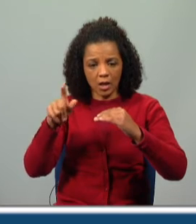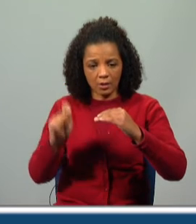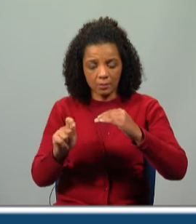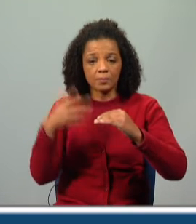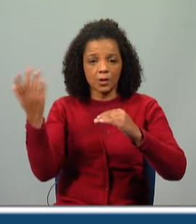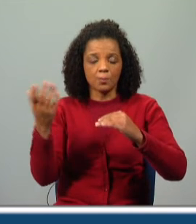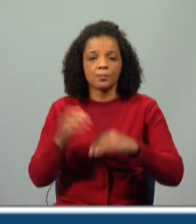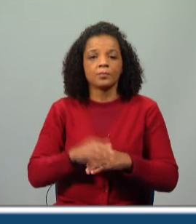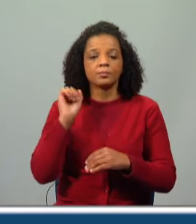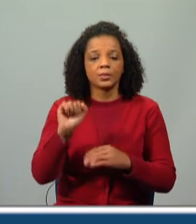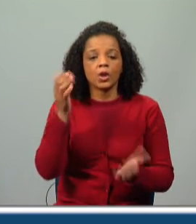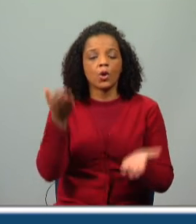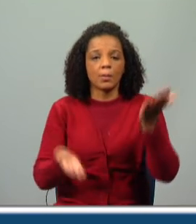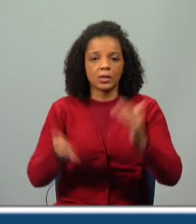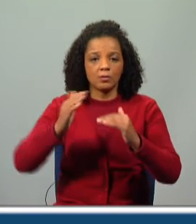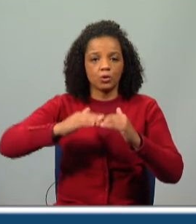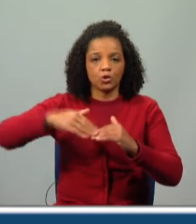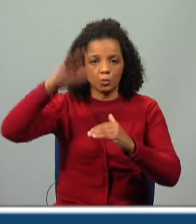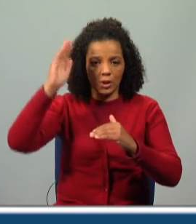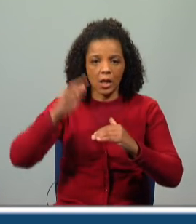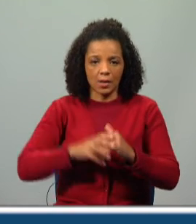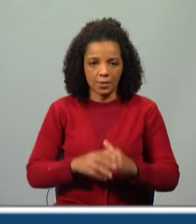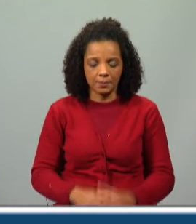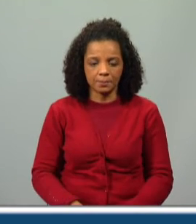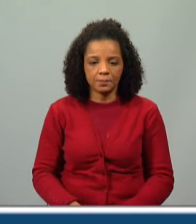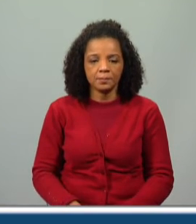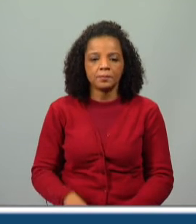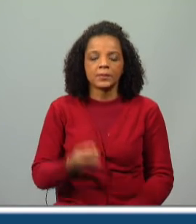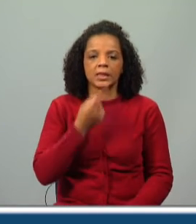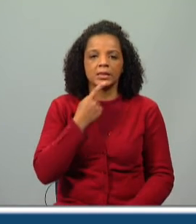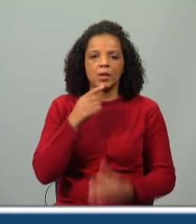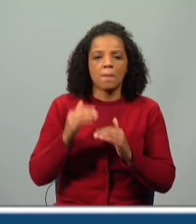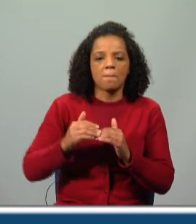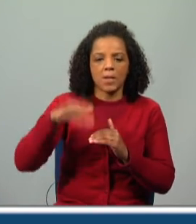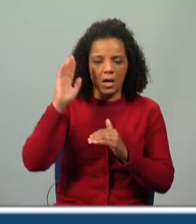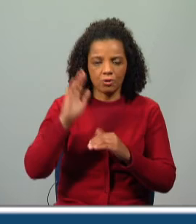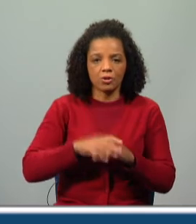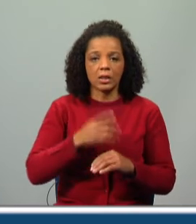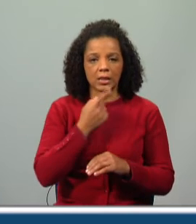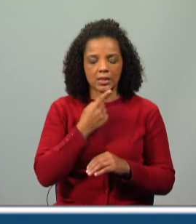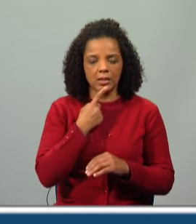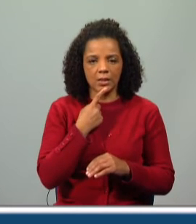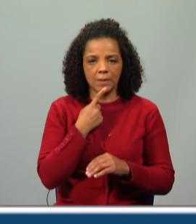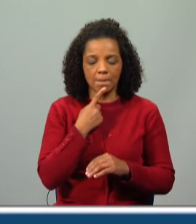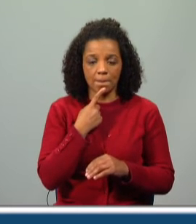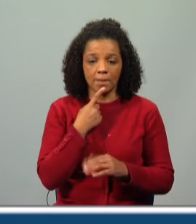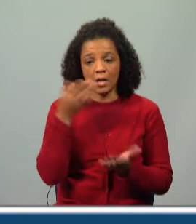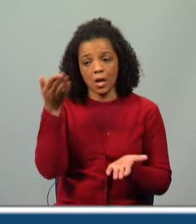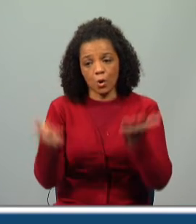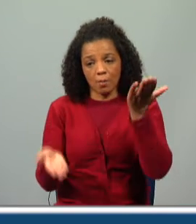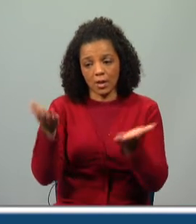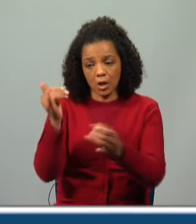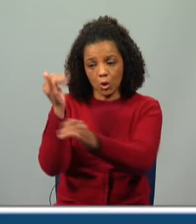estamos perante o grau comparativo de superioridade, ou seja, o mais indica que ela era em relação